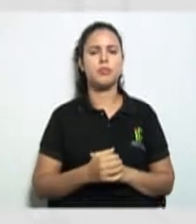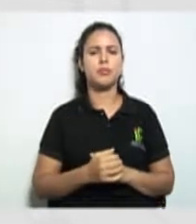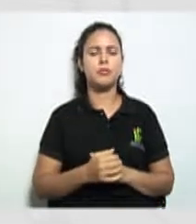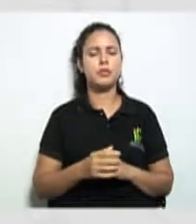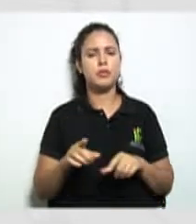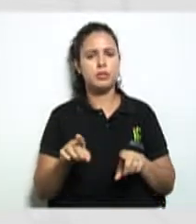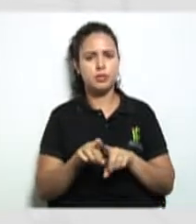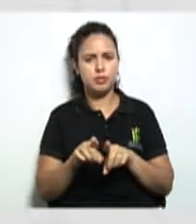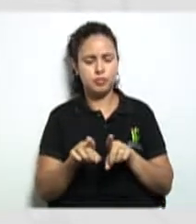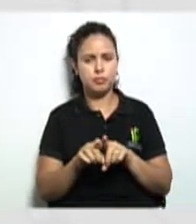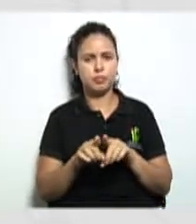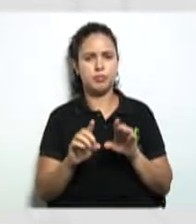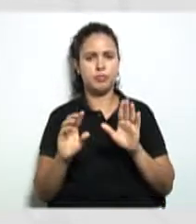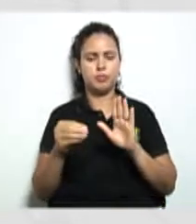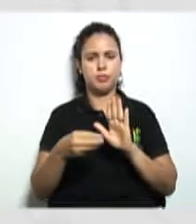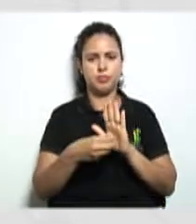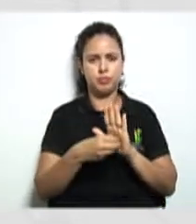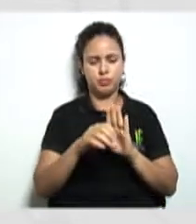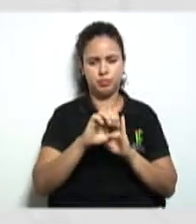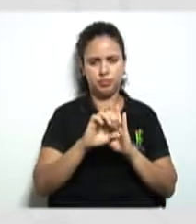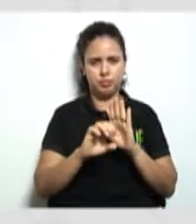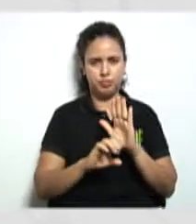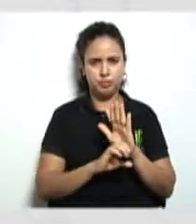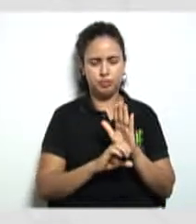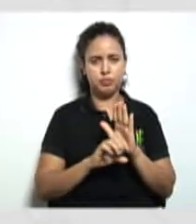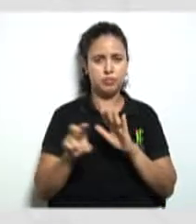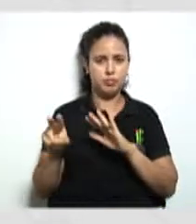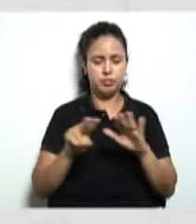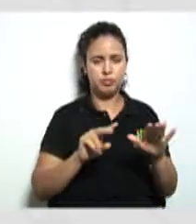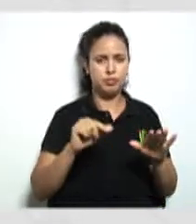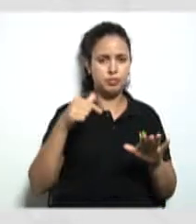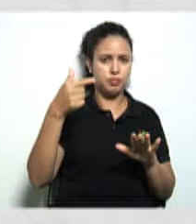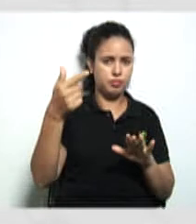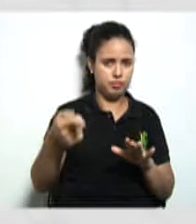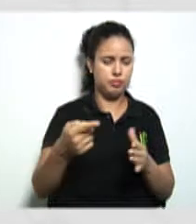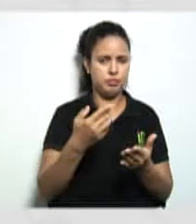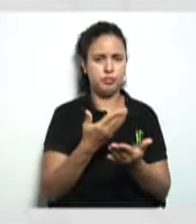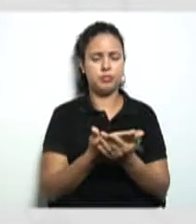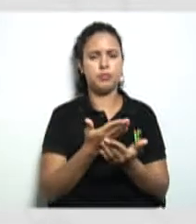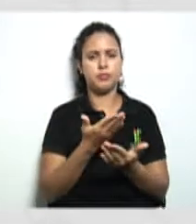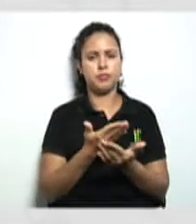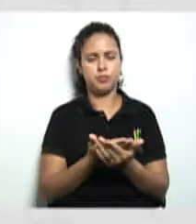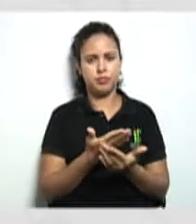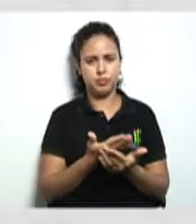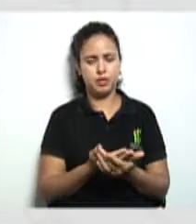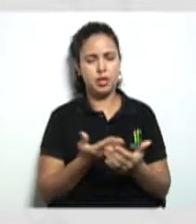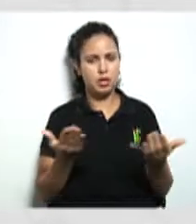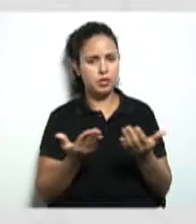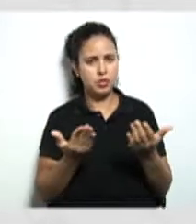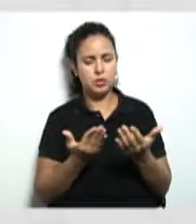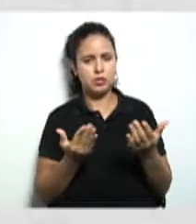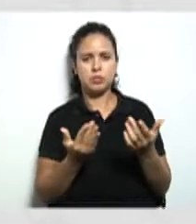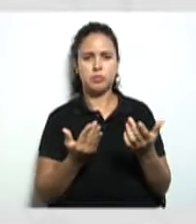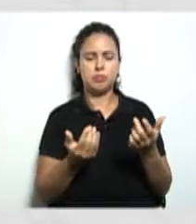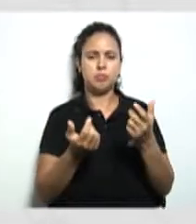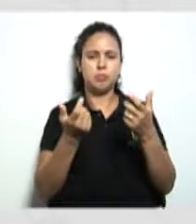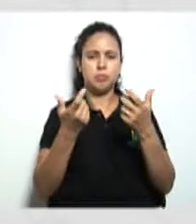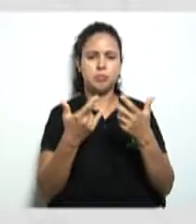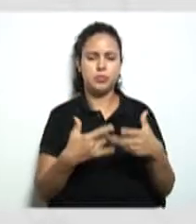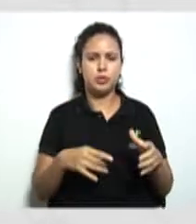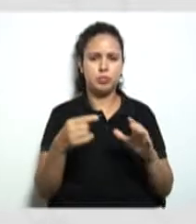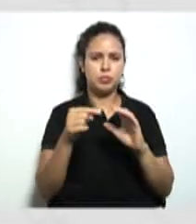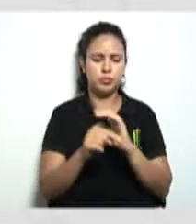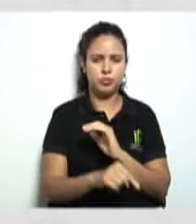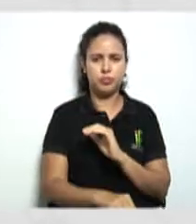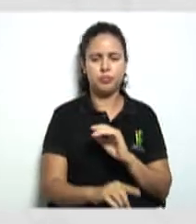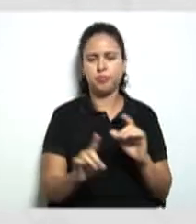também vamos falar na nossa segunda aula então nesse momento por isso eu não vou falar muito sobre ele aqui